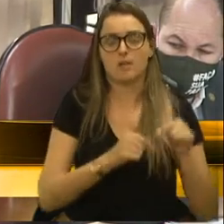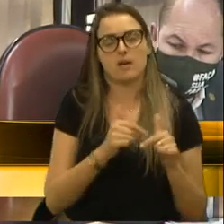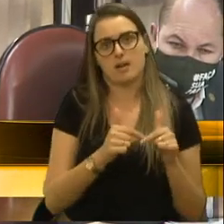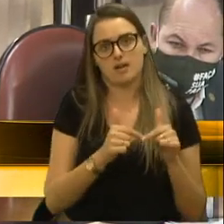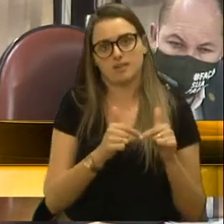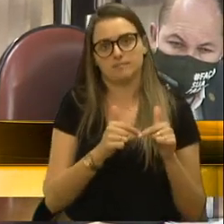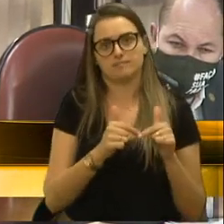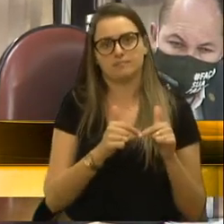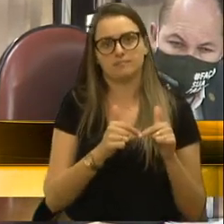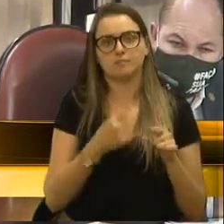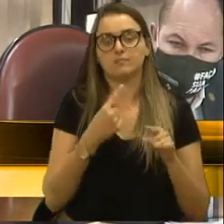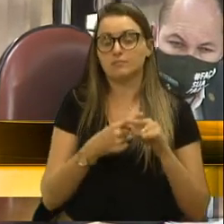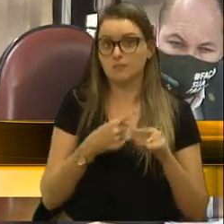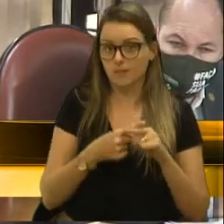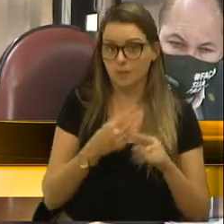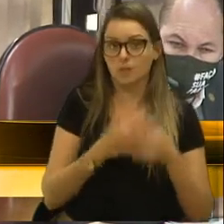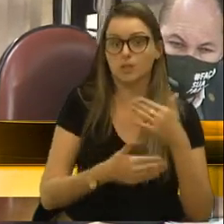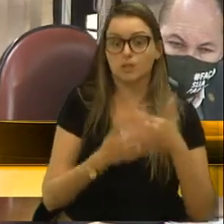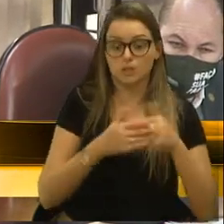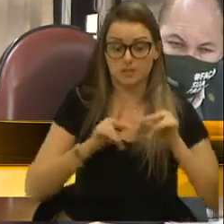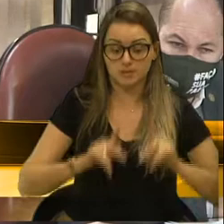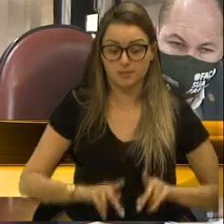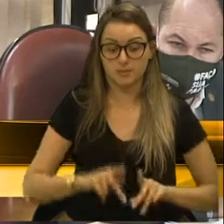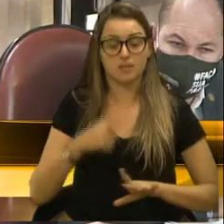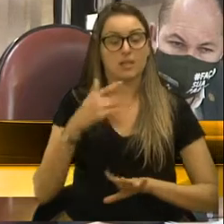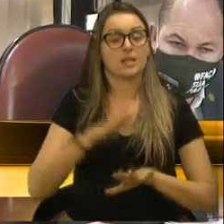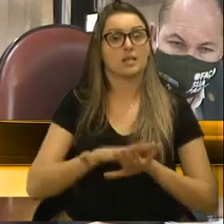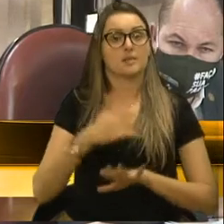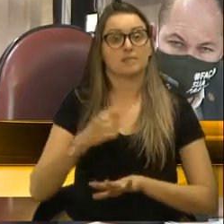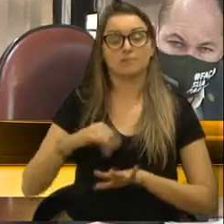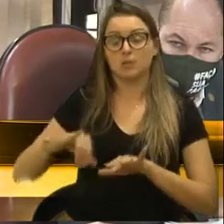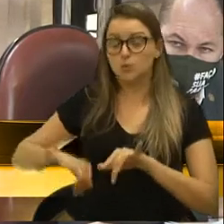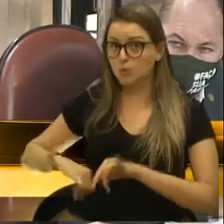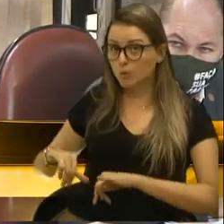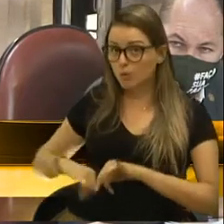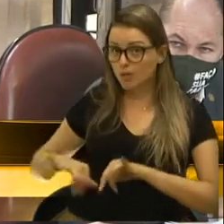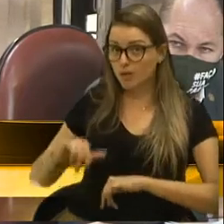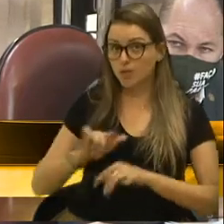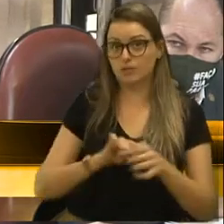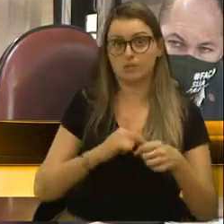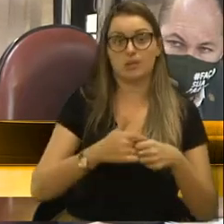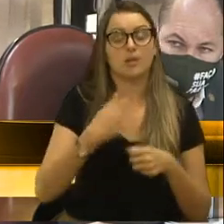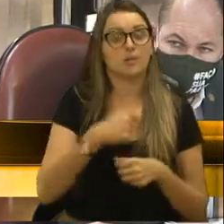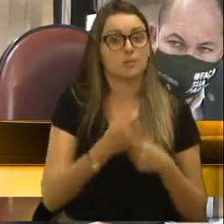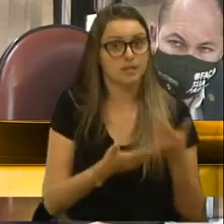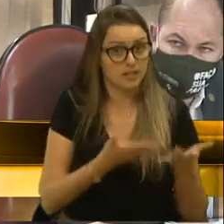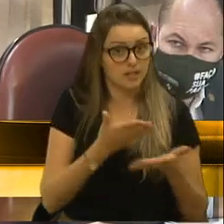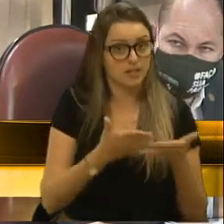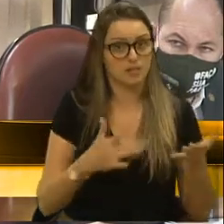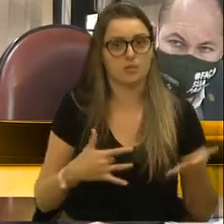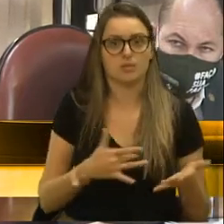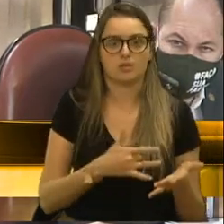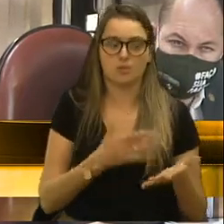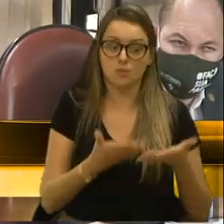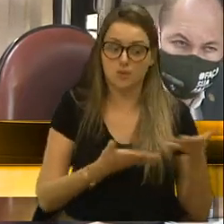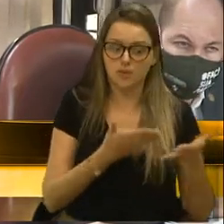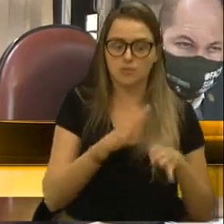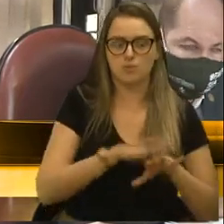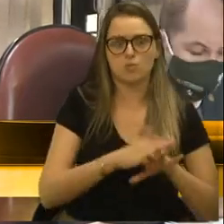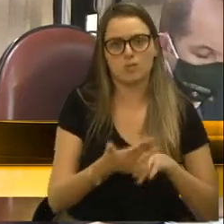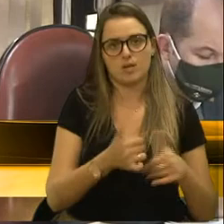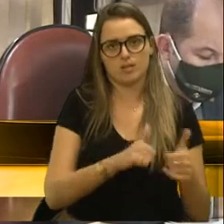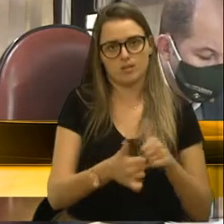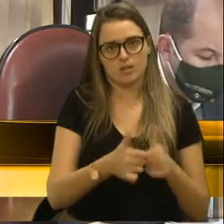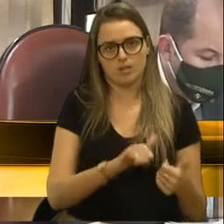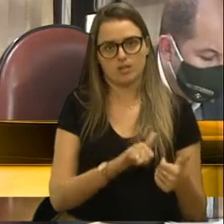Porque as pessoas estão sofrendo na nossa cidade. Elas precisam do atendimento à saúde e um atendimento de qualidade. Então,